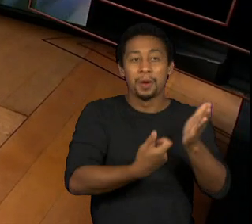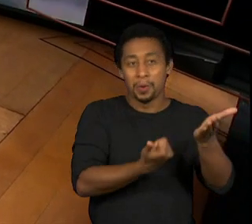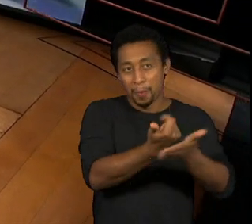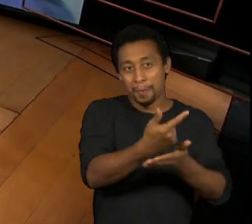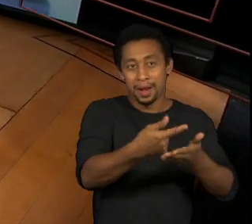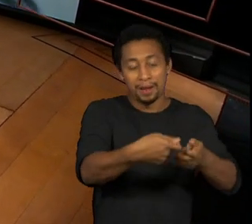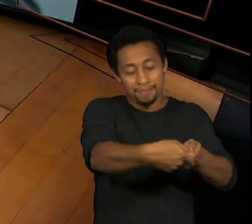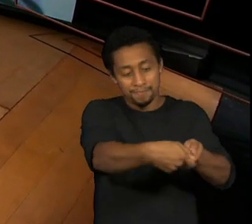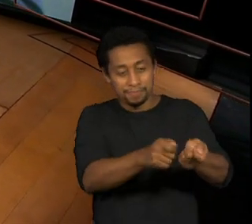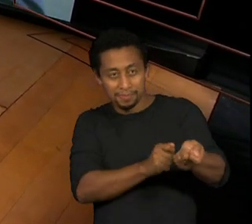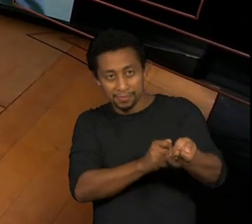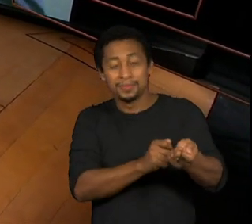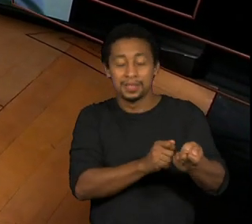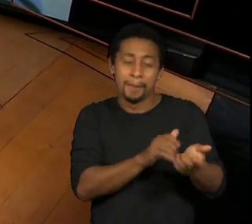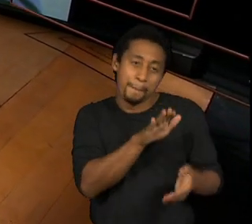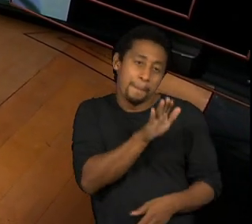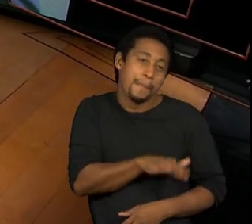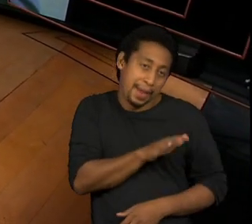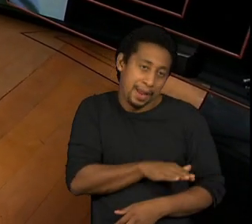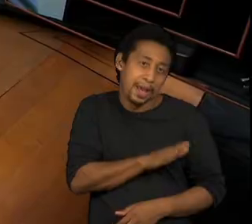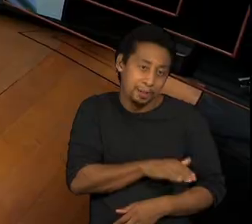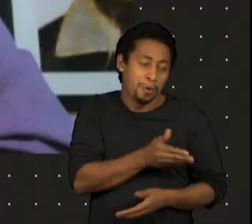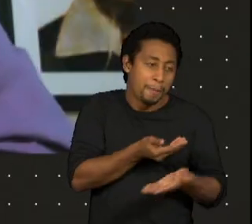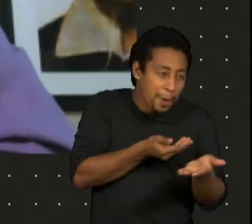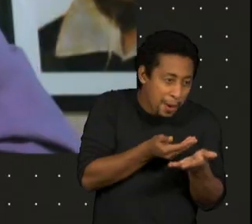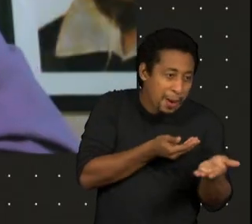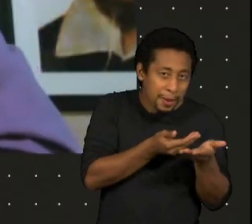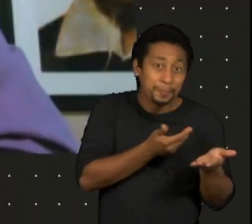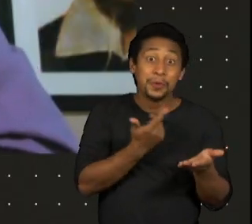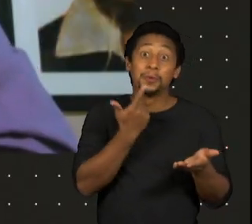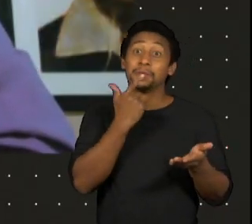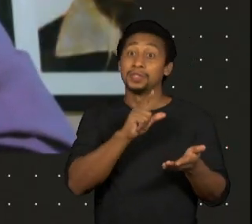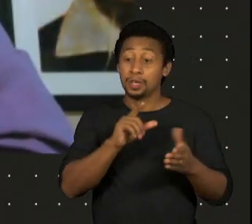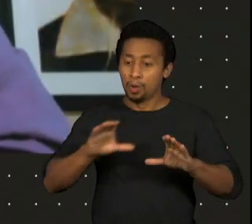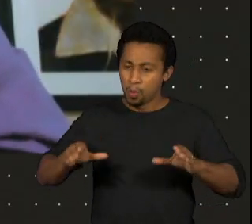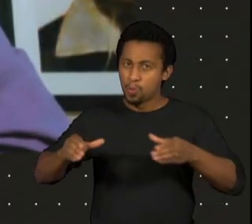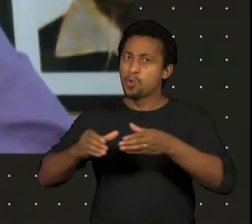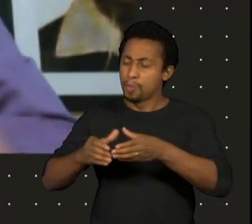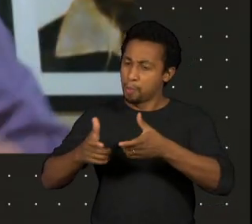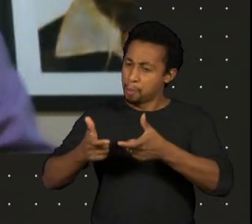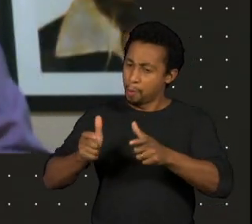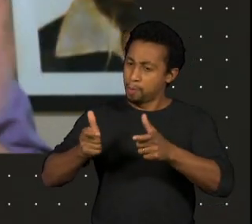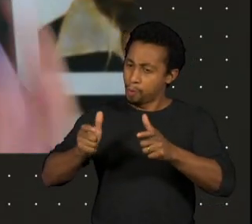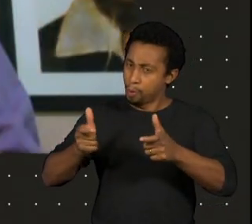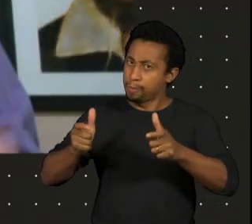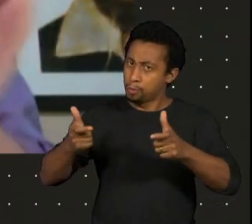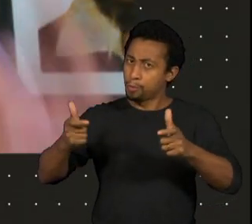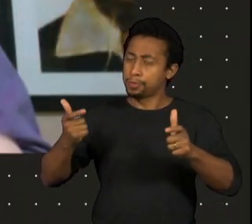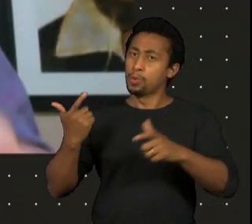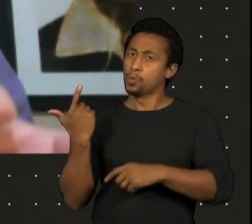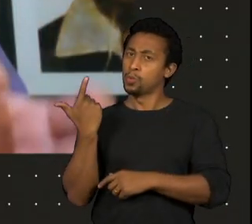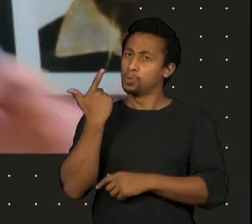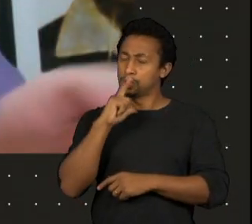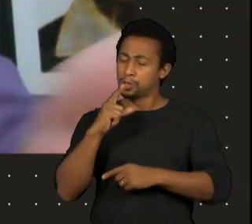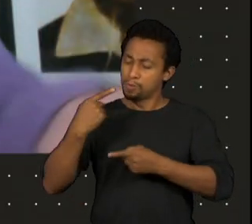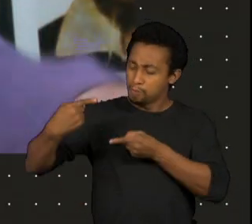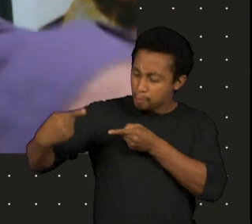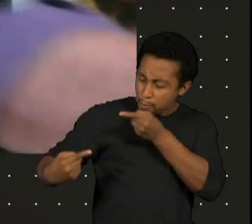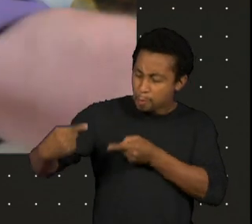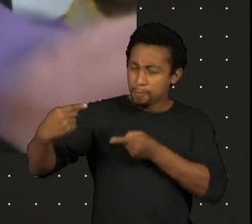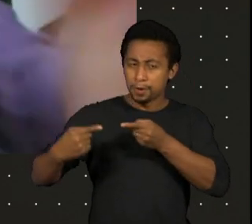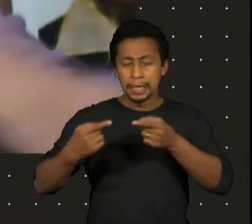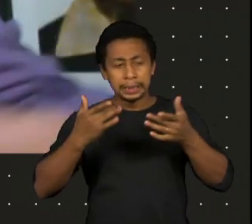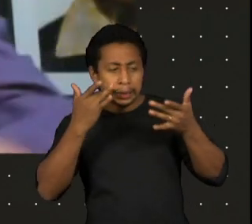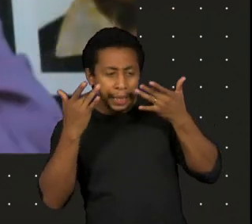conversas e tudo mais. E a partir daí surgiu, o Grêmio se reforçou e a ideia de política e teatro sempre